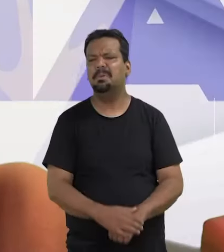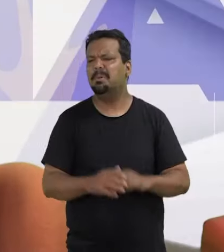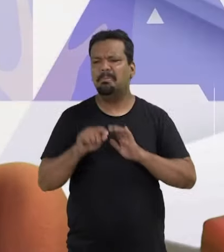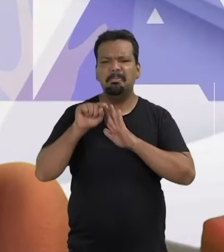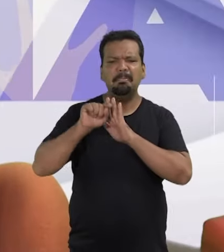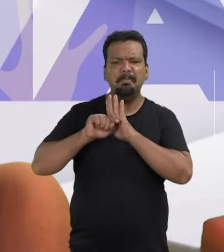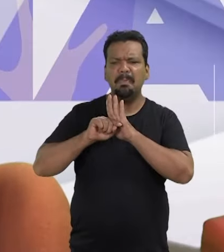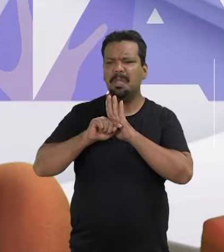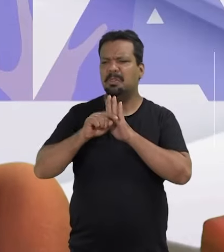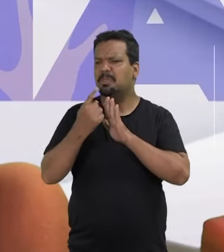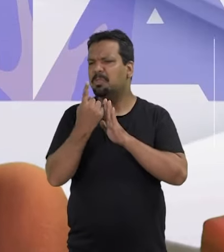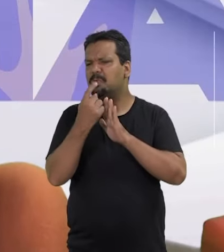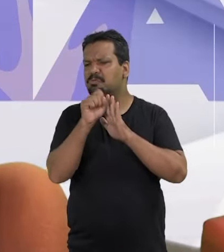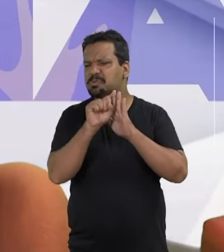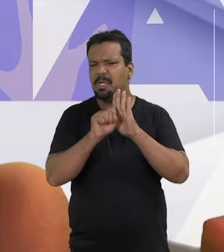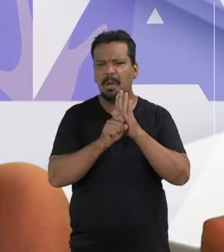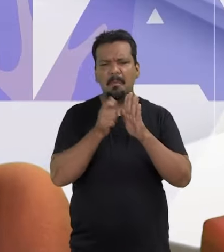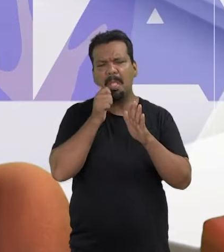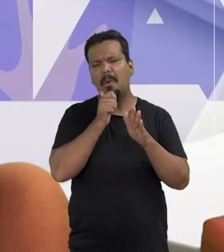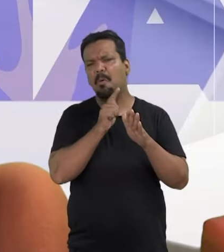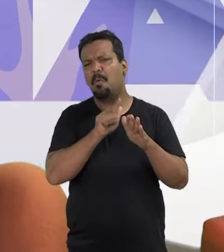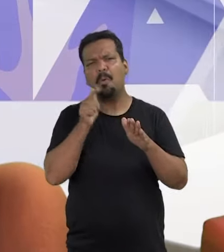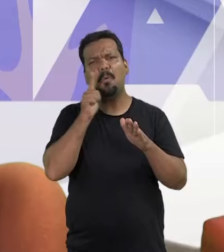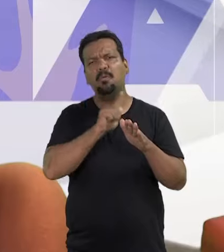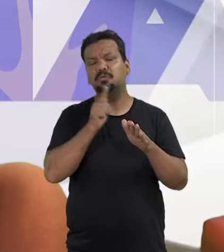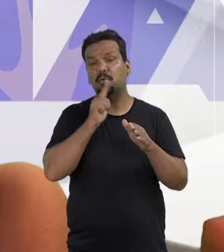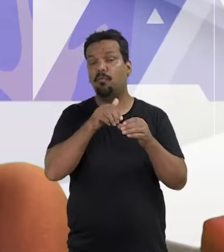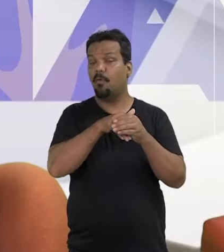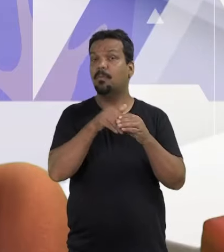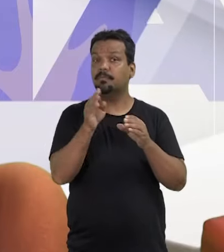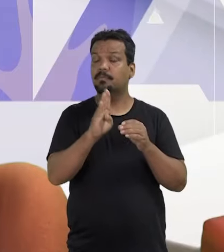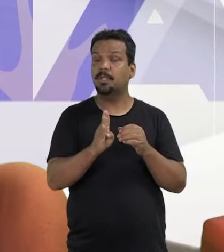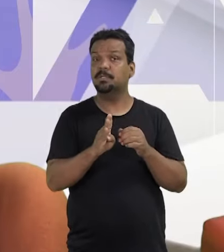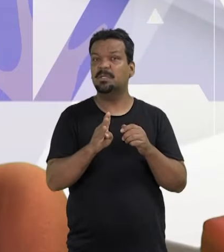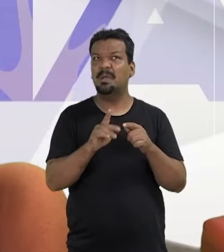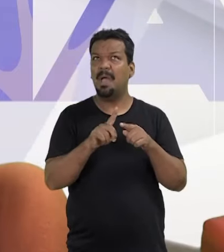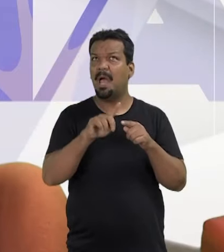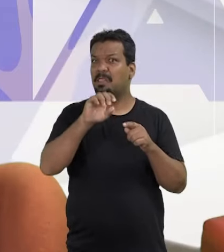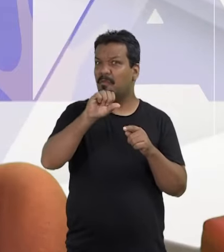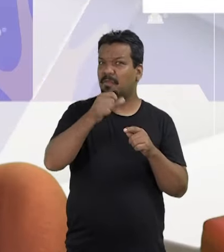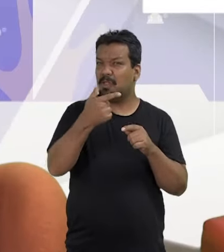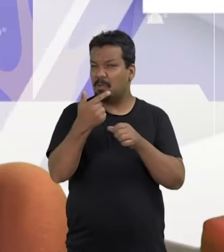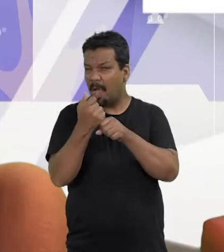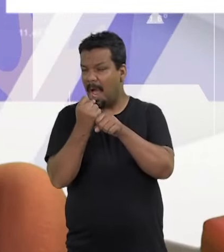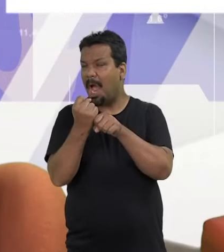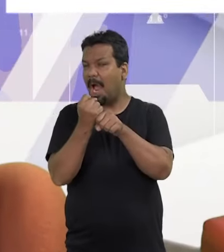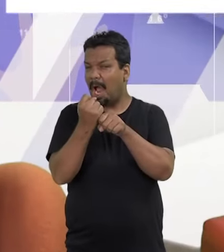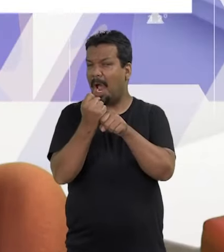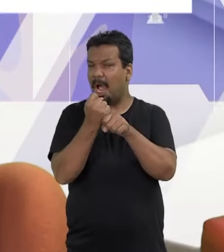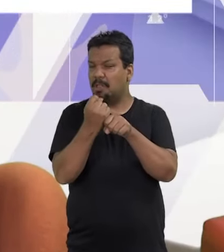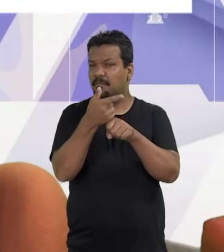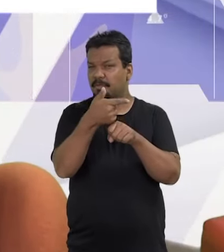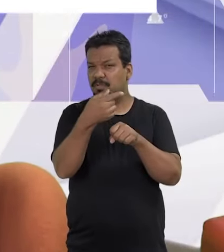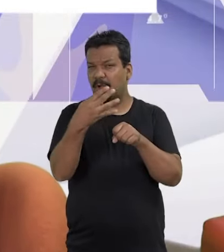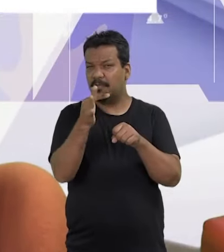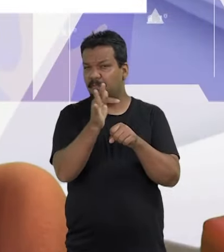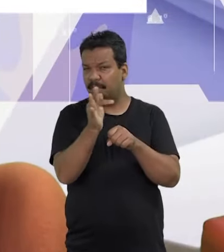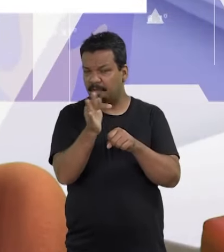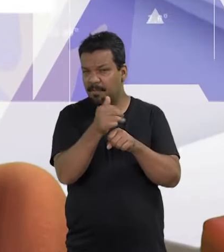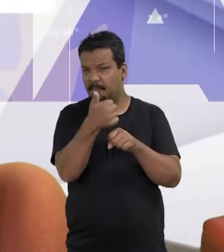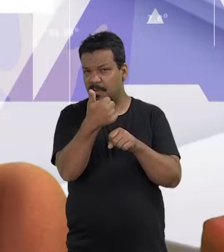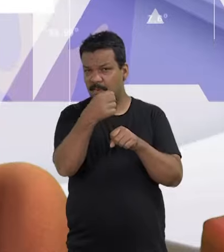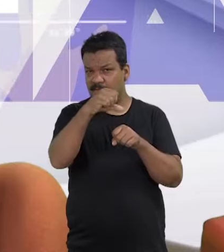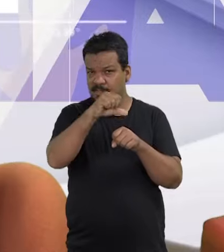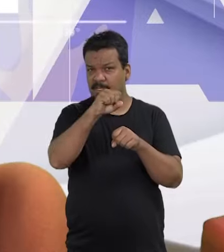Faz menos de um século que as mulheres conquistaram o direito ao voto no Brasil. Mais precisamente, há 92 anos,